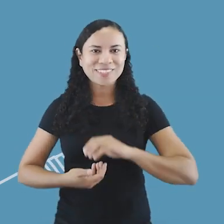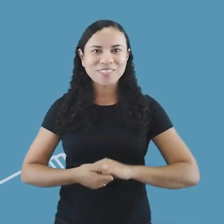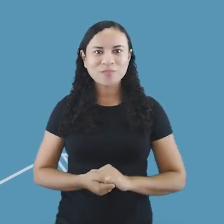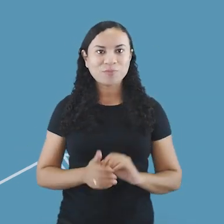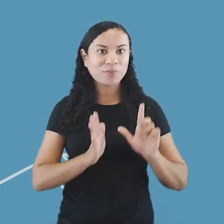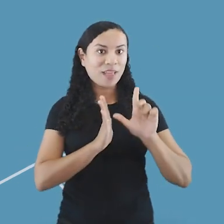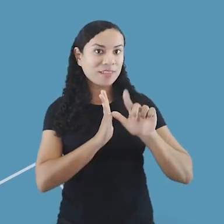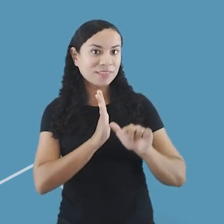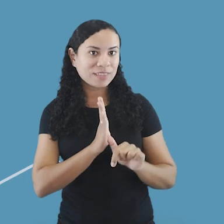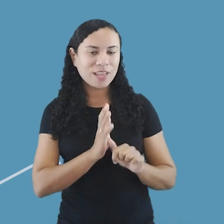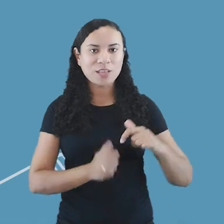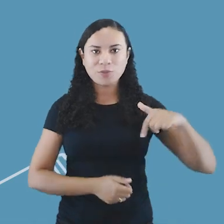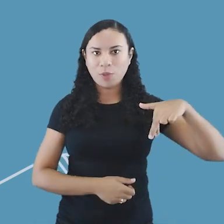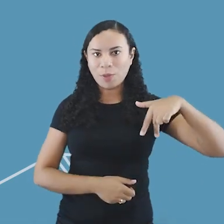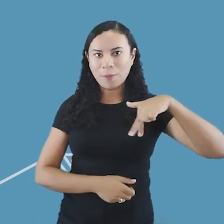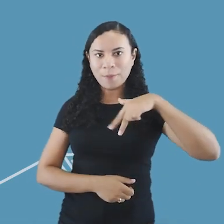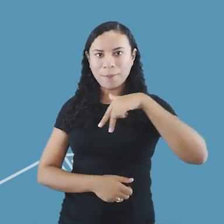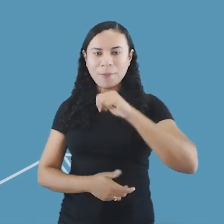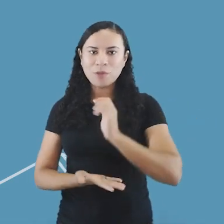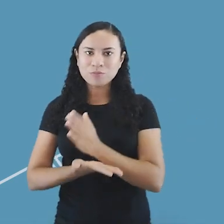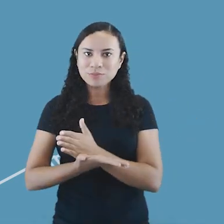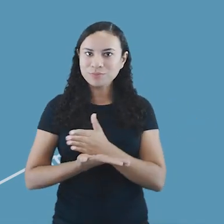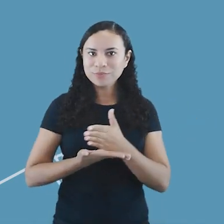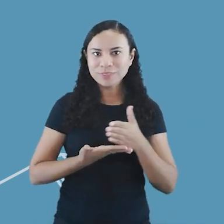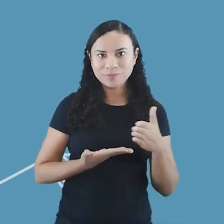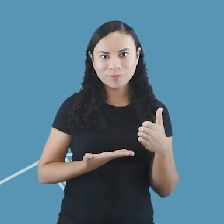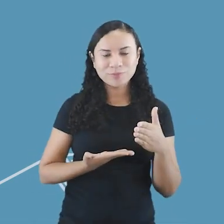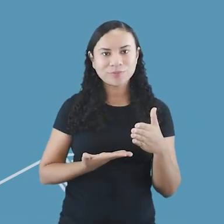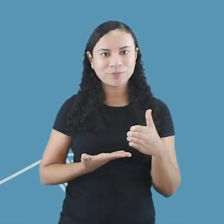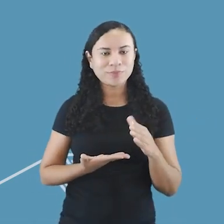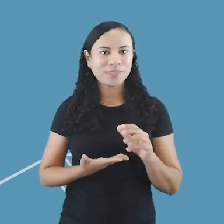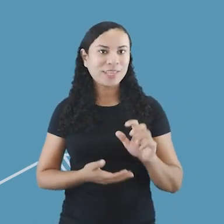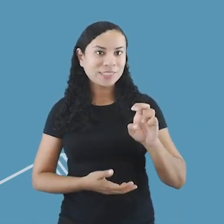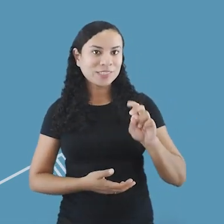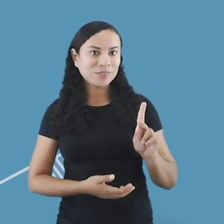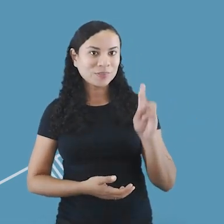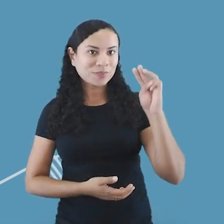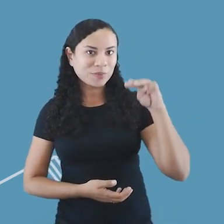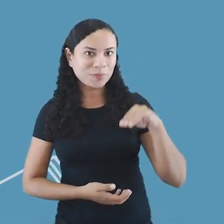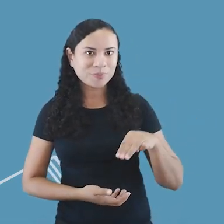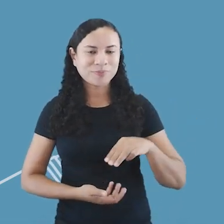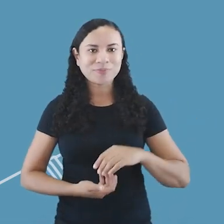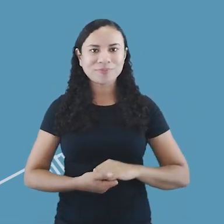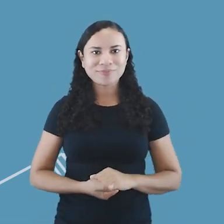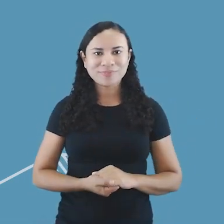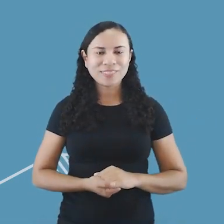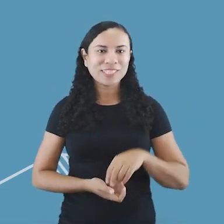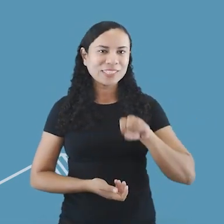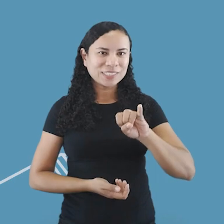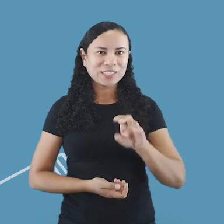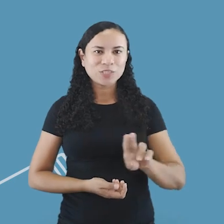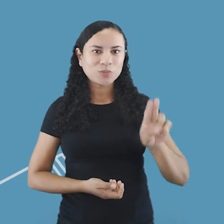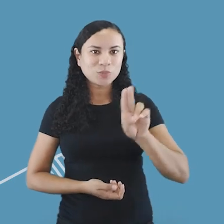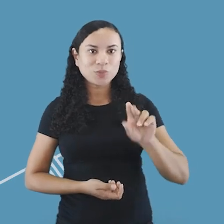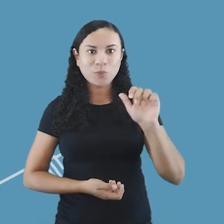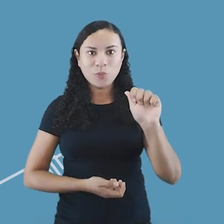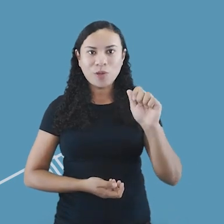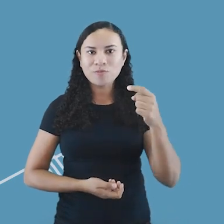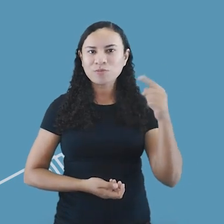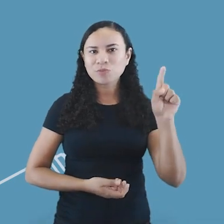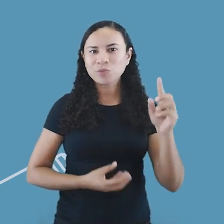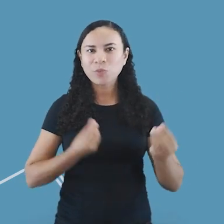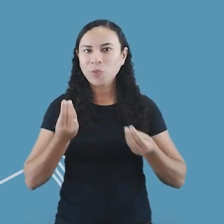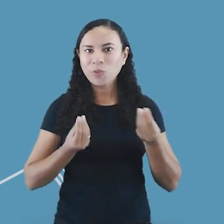prazo, a pé, a partir de, a cinco quilômetros. E quando utilizar o A com acento